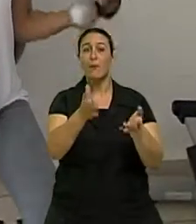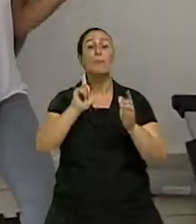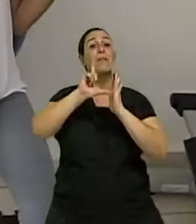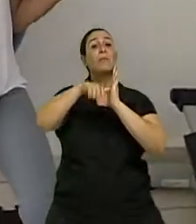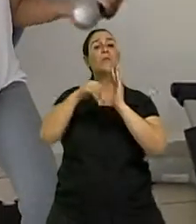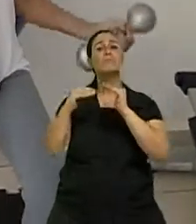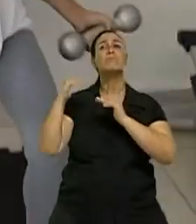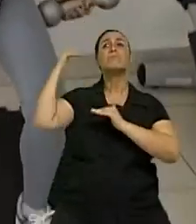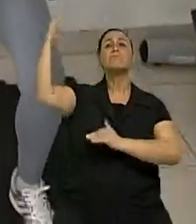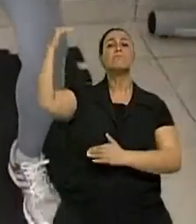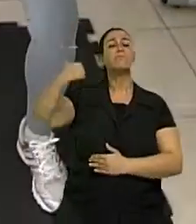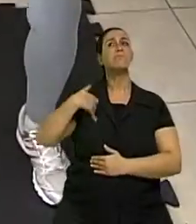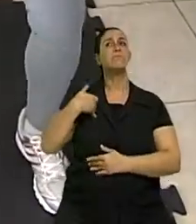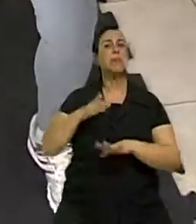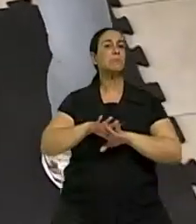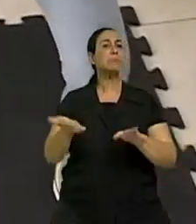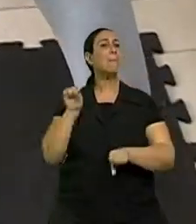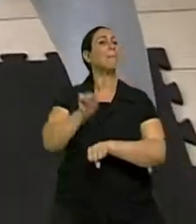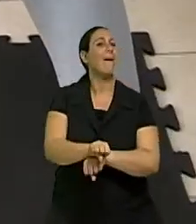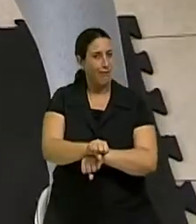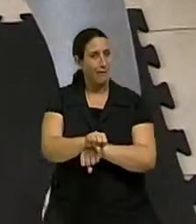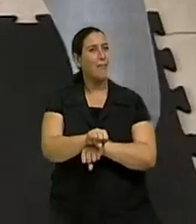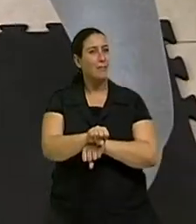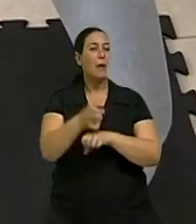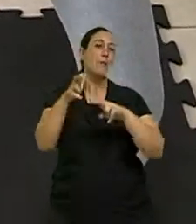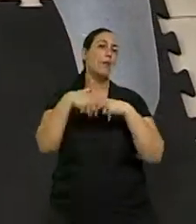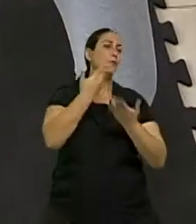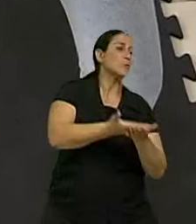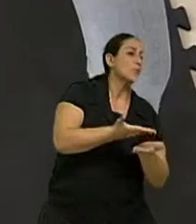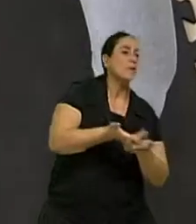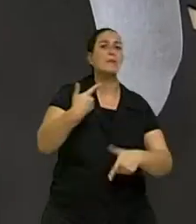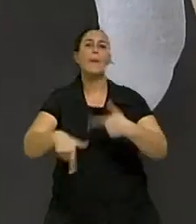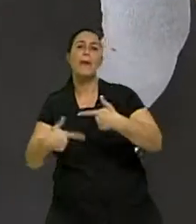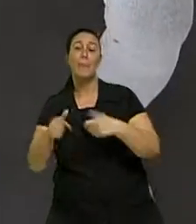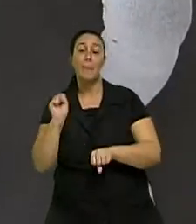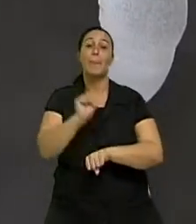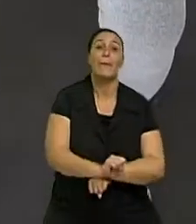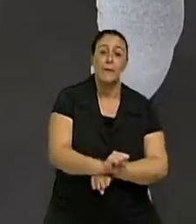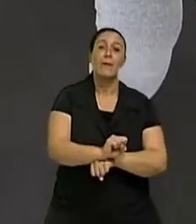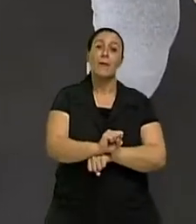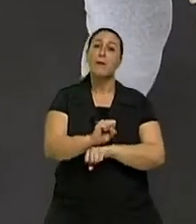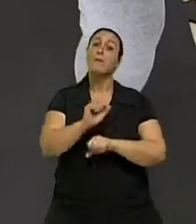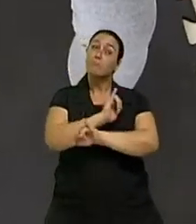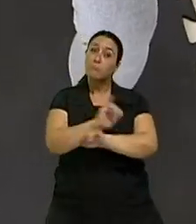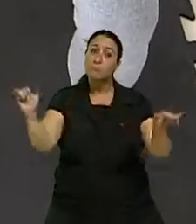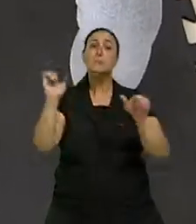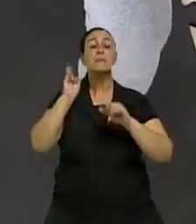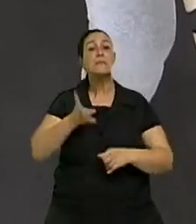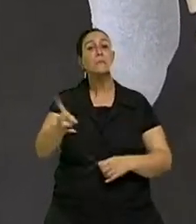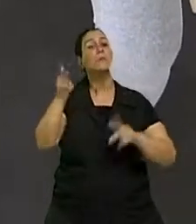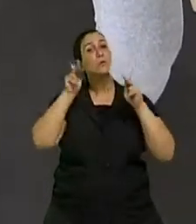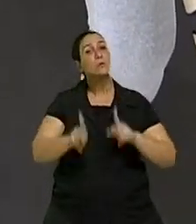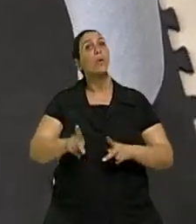de praticar algum esporte devido aos estudos, trabalho. Isso a gente recomenda para as pessoas terem essa